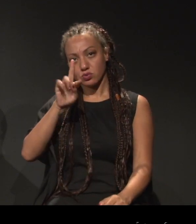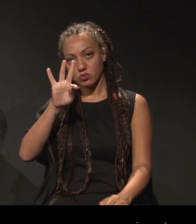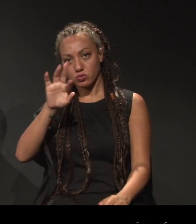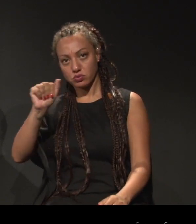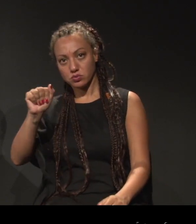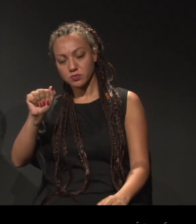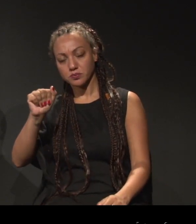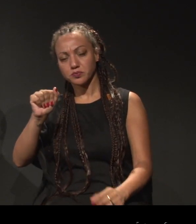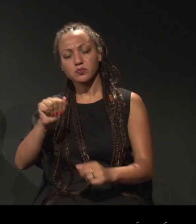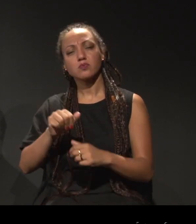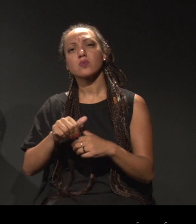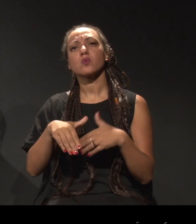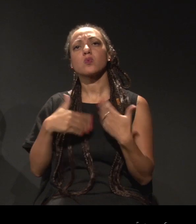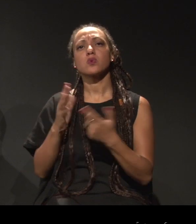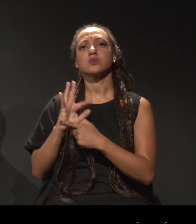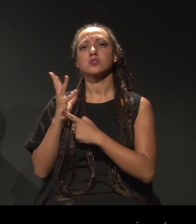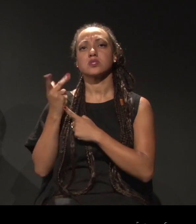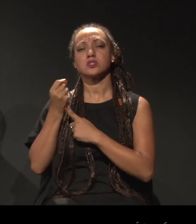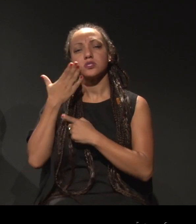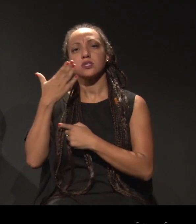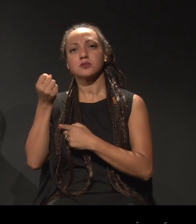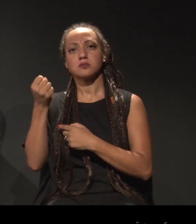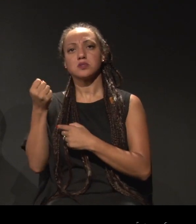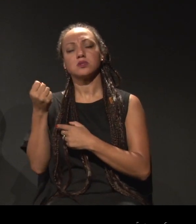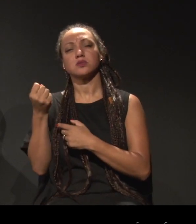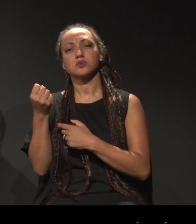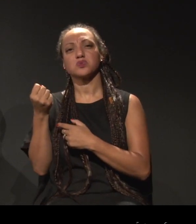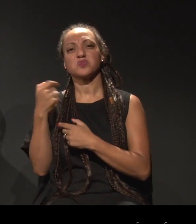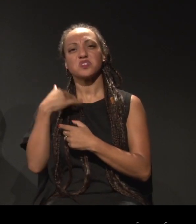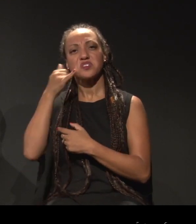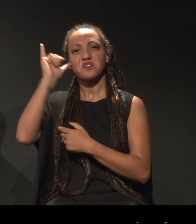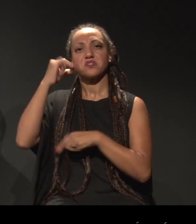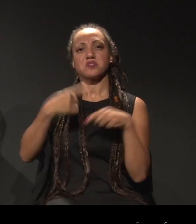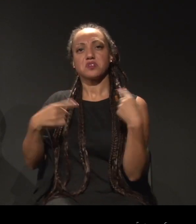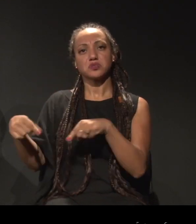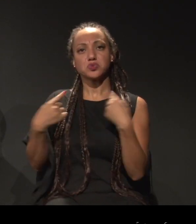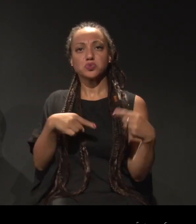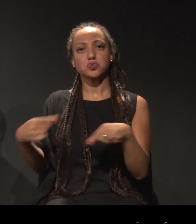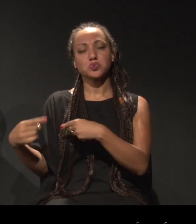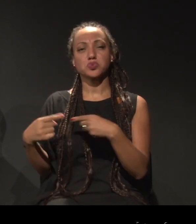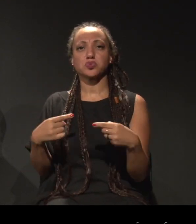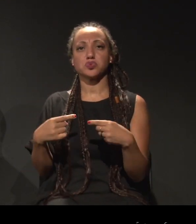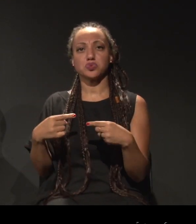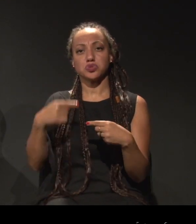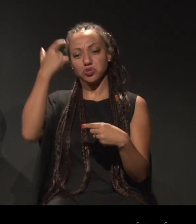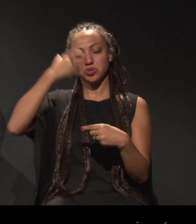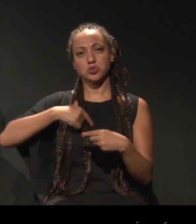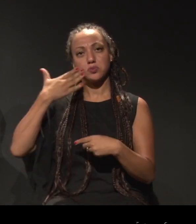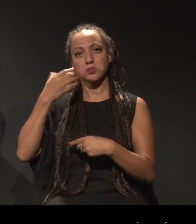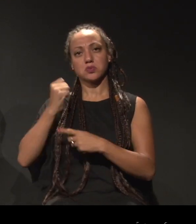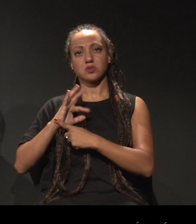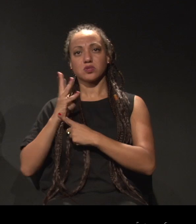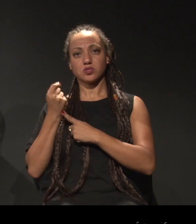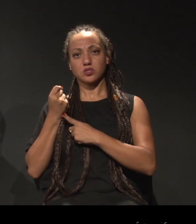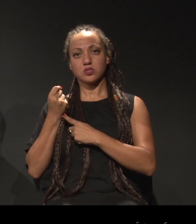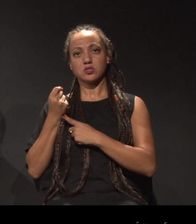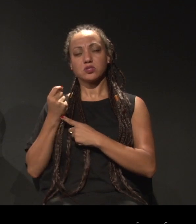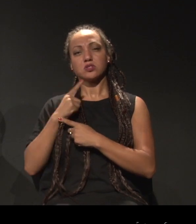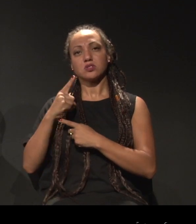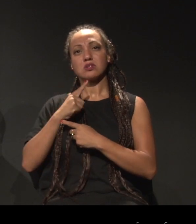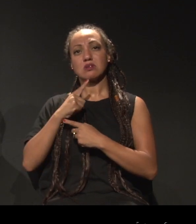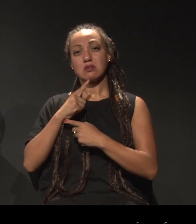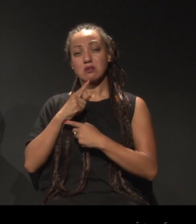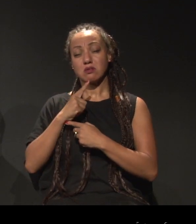artistas brancos se recusarão a discutir honestamente suas branquitudes artísticas e retirarão de vez a máscara da violenta